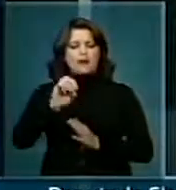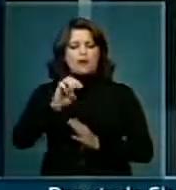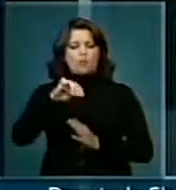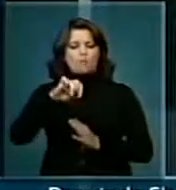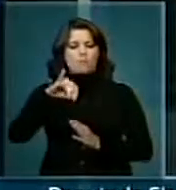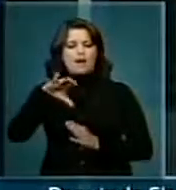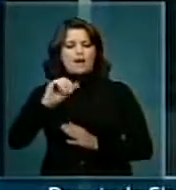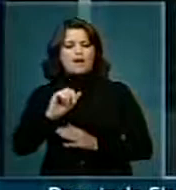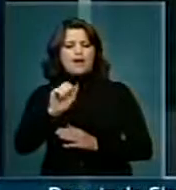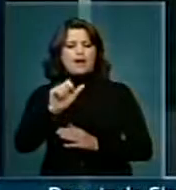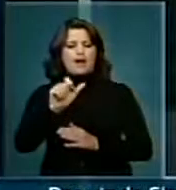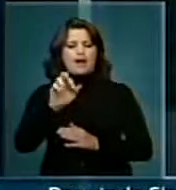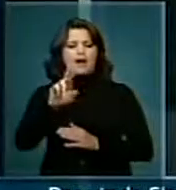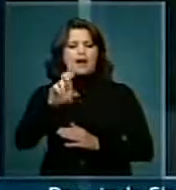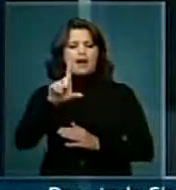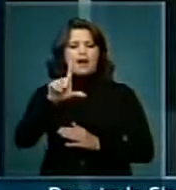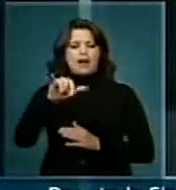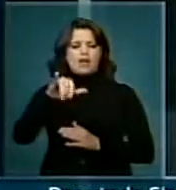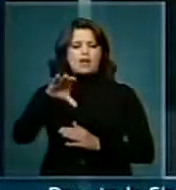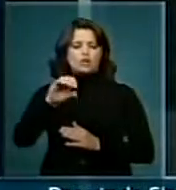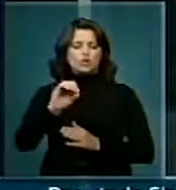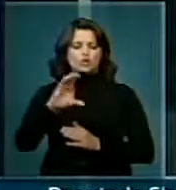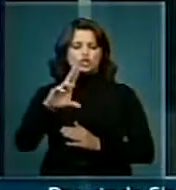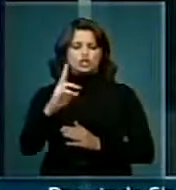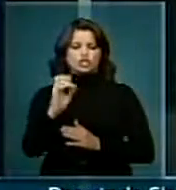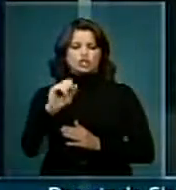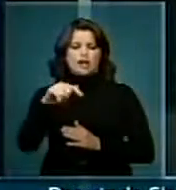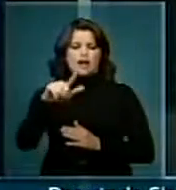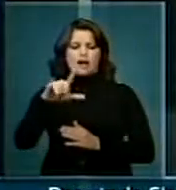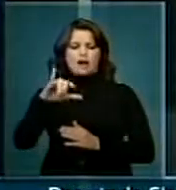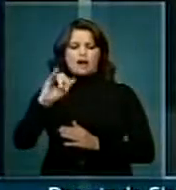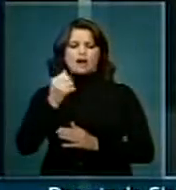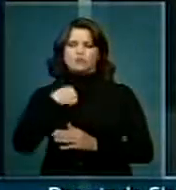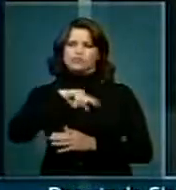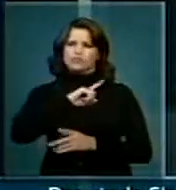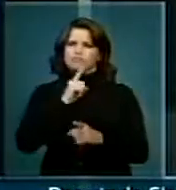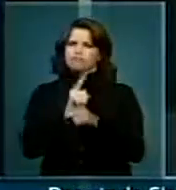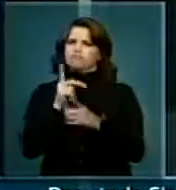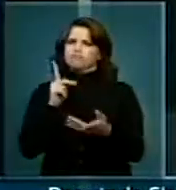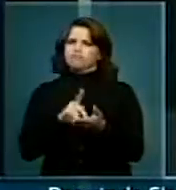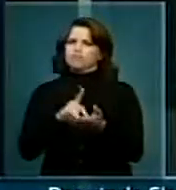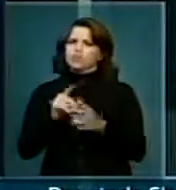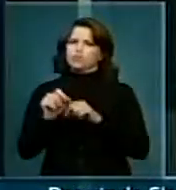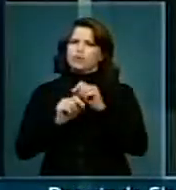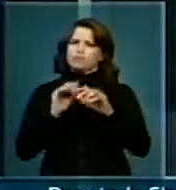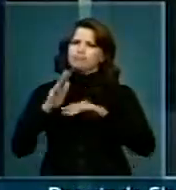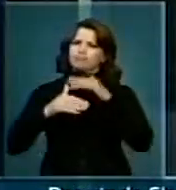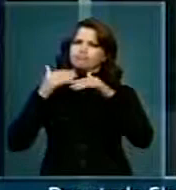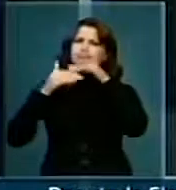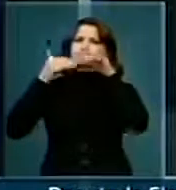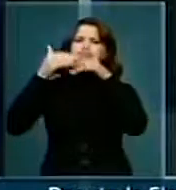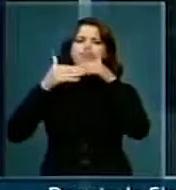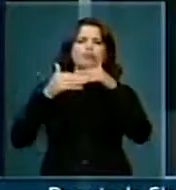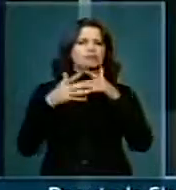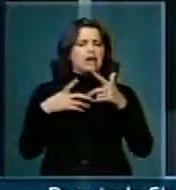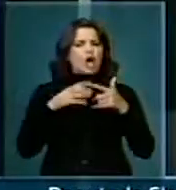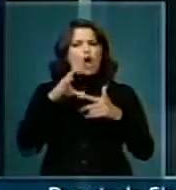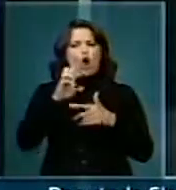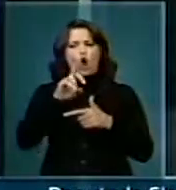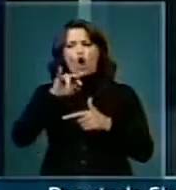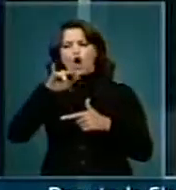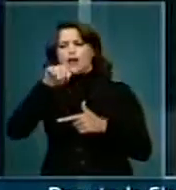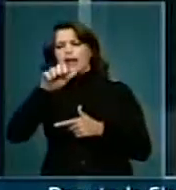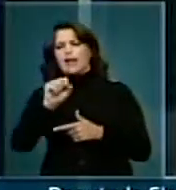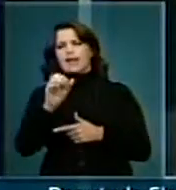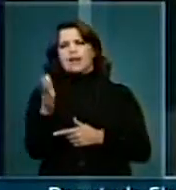deputado Arlindo Chinária, o deputado Paulo Teixeira, aonde nós pudemos constatar a grandiosidade que a Coreia do Sul